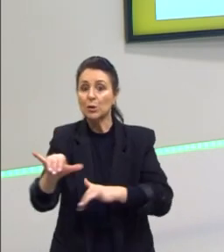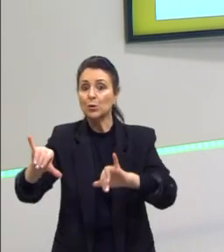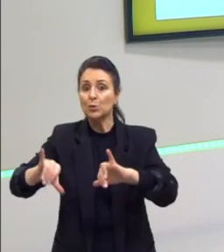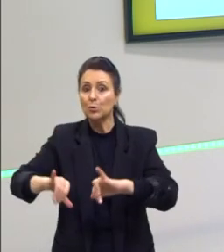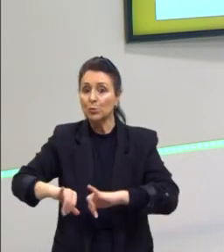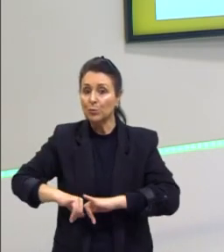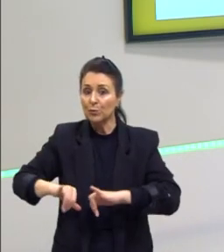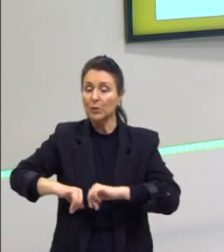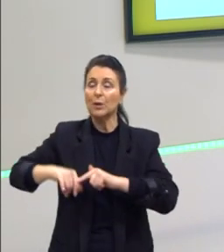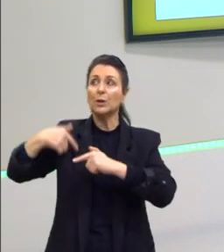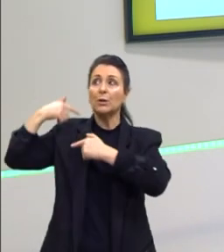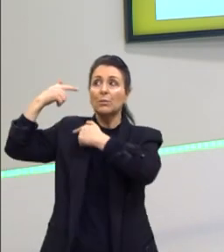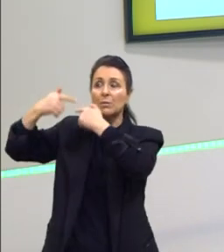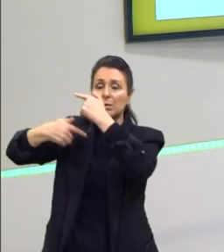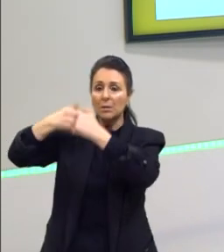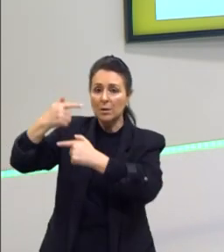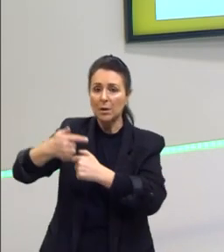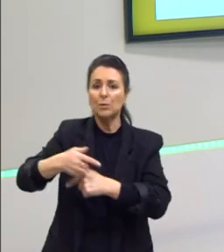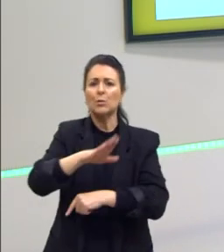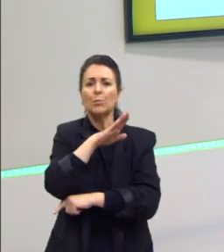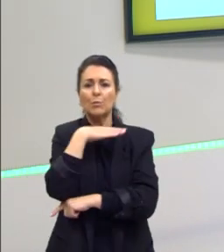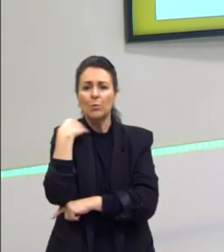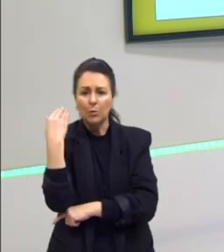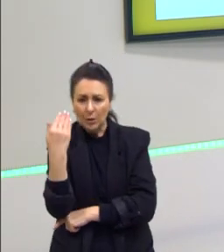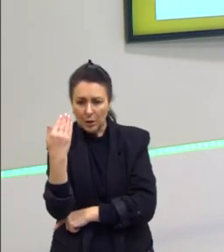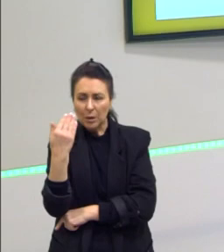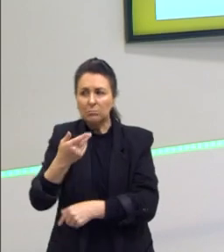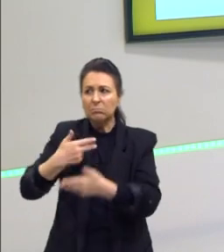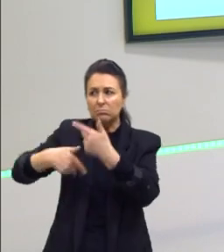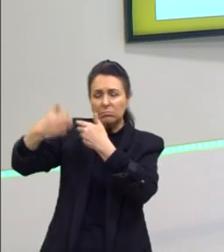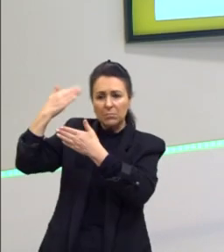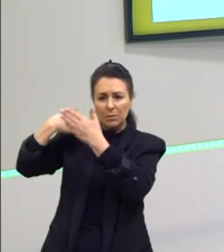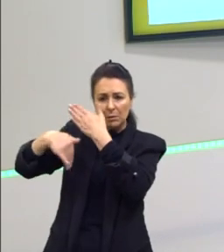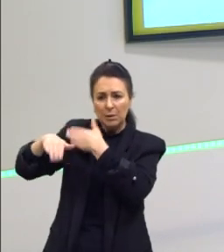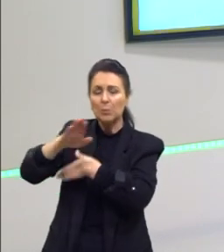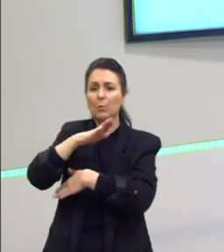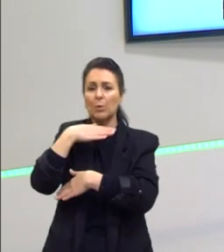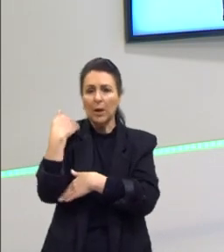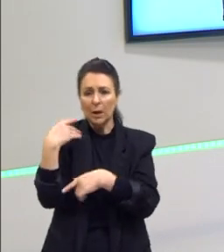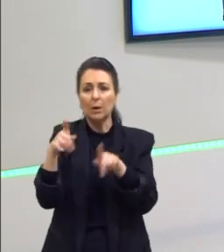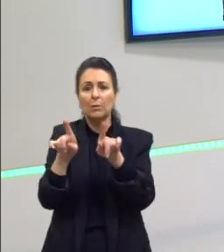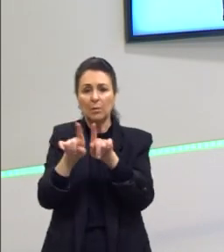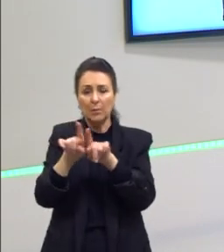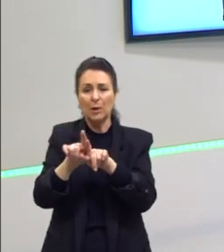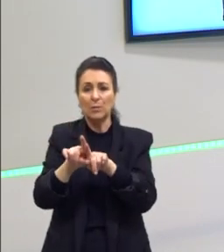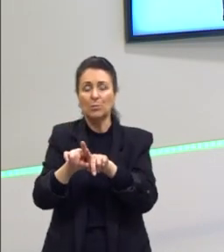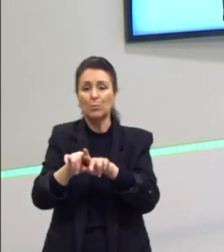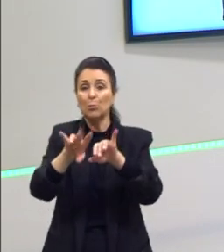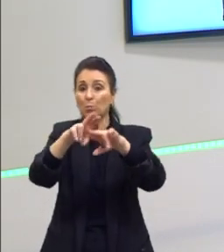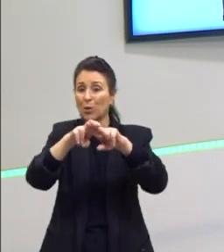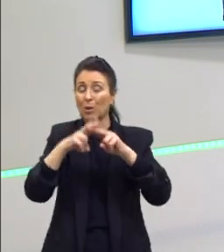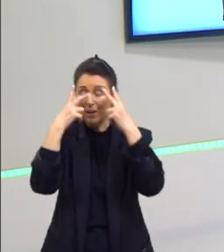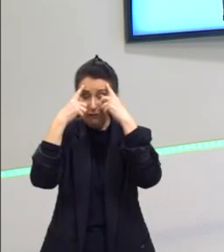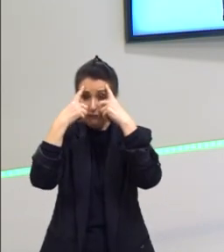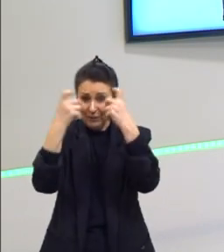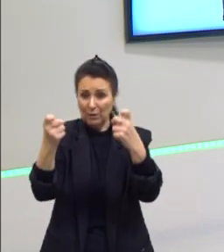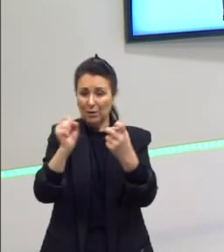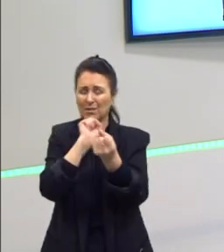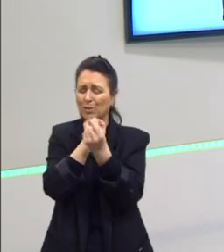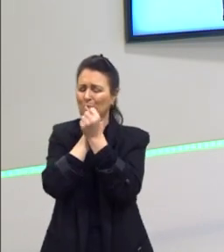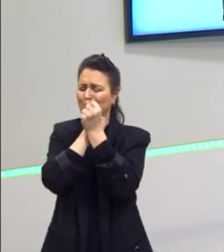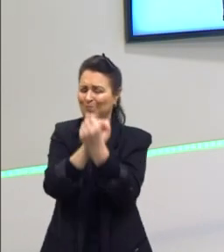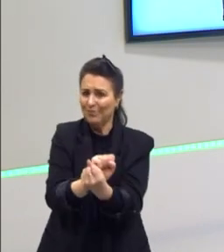descendentes que foram mortos, aos antepassados, aliás, que foram mortos, que passaram por essa violência. E eles vão ali